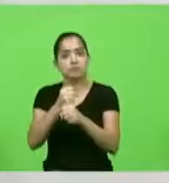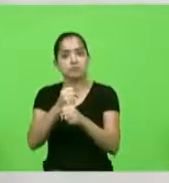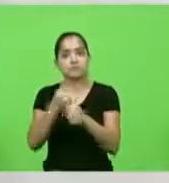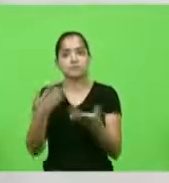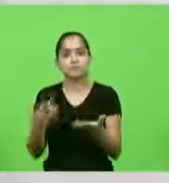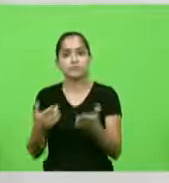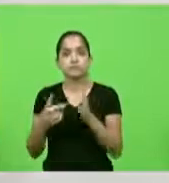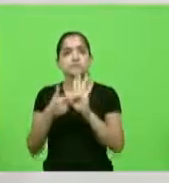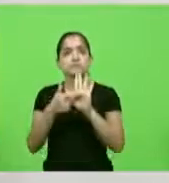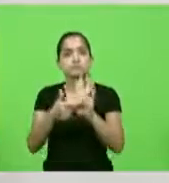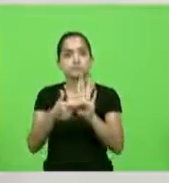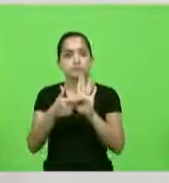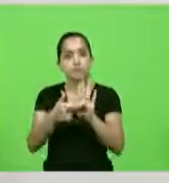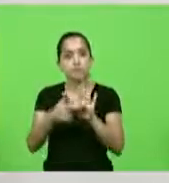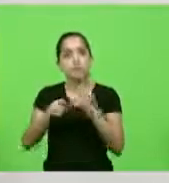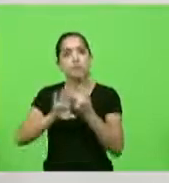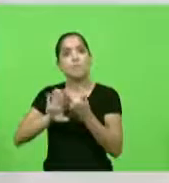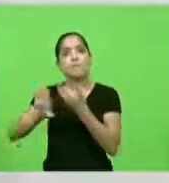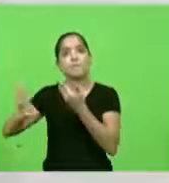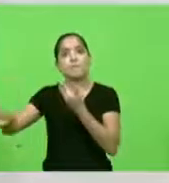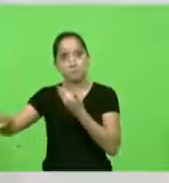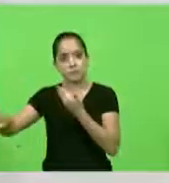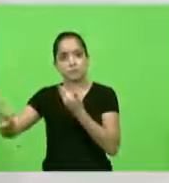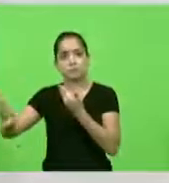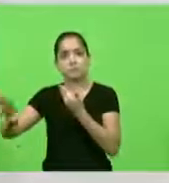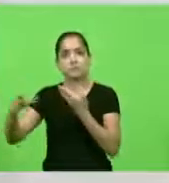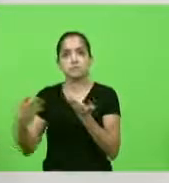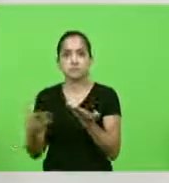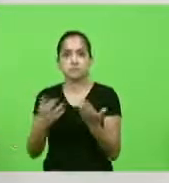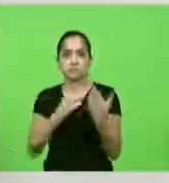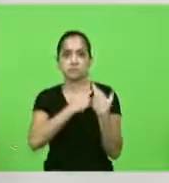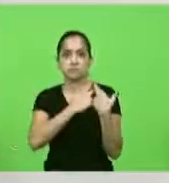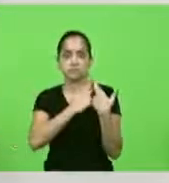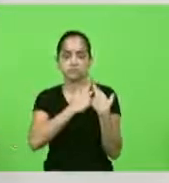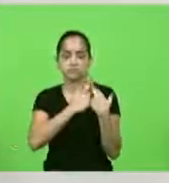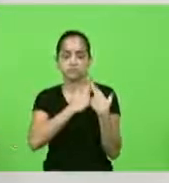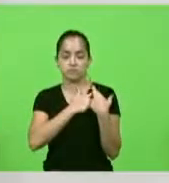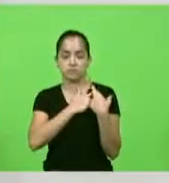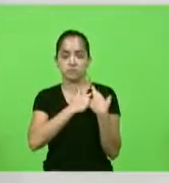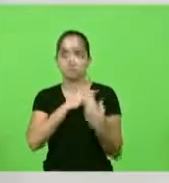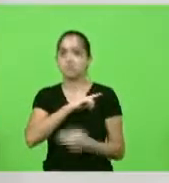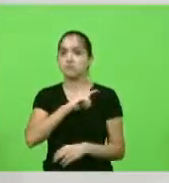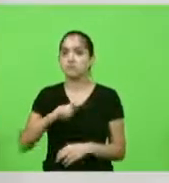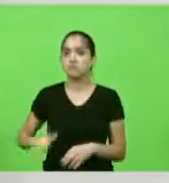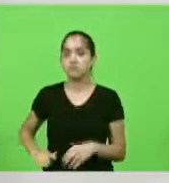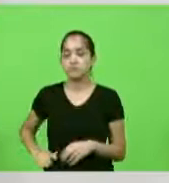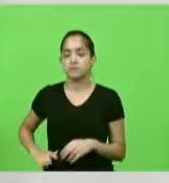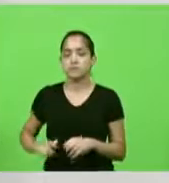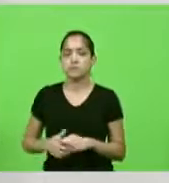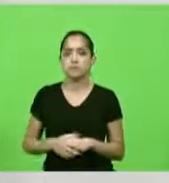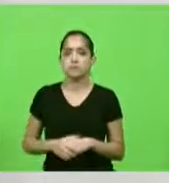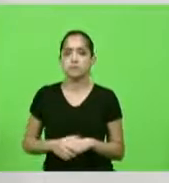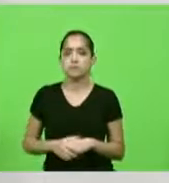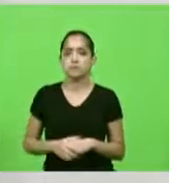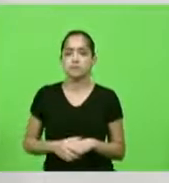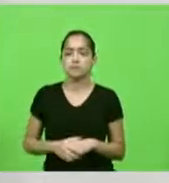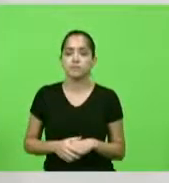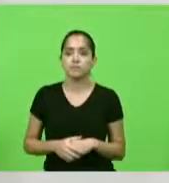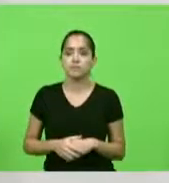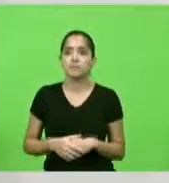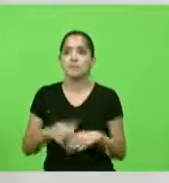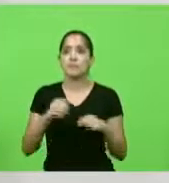pelo afastamento de responsabilidade do governador a